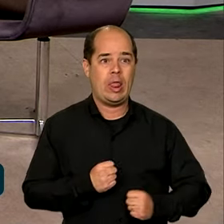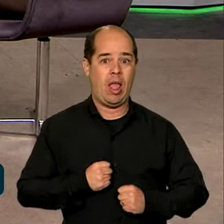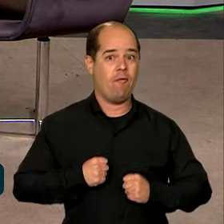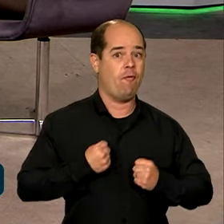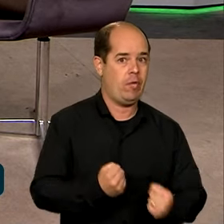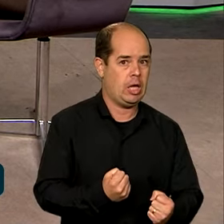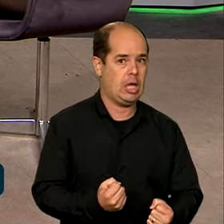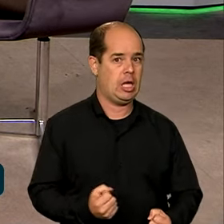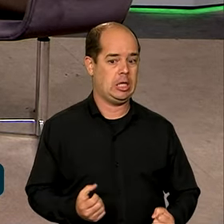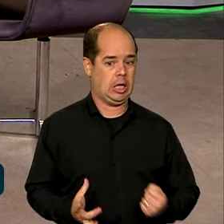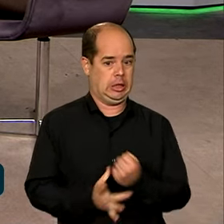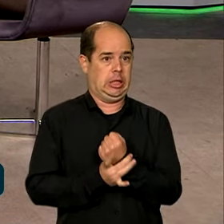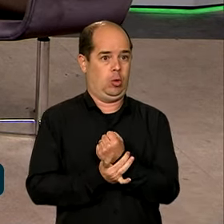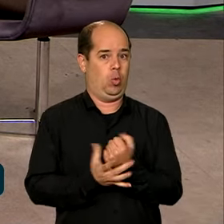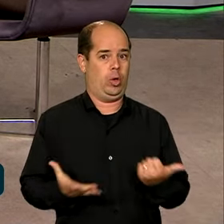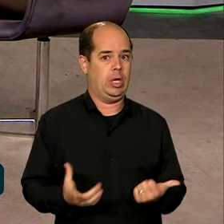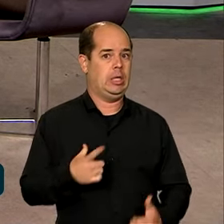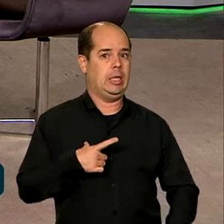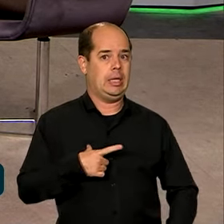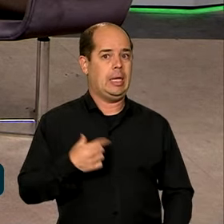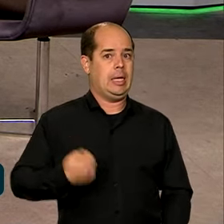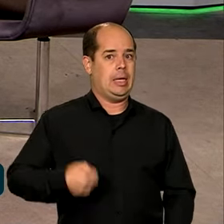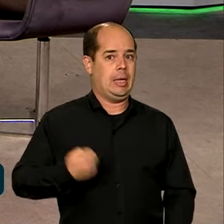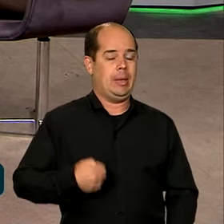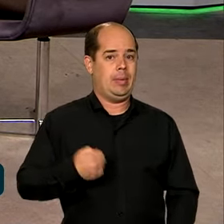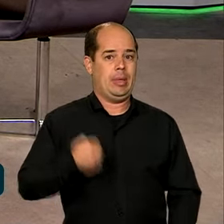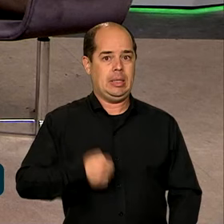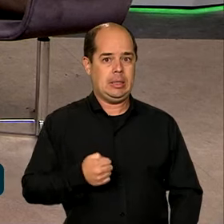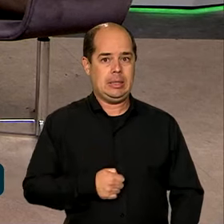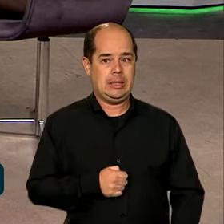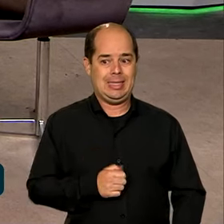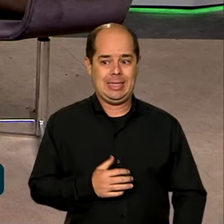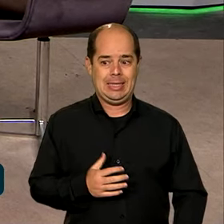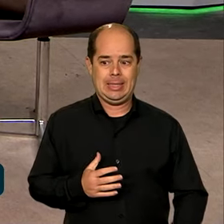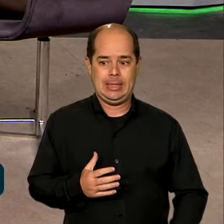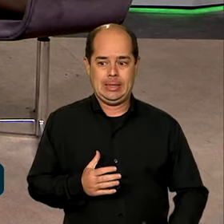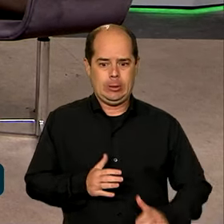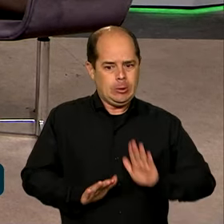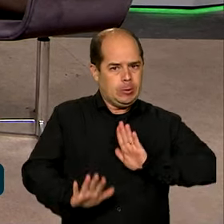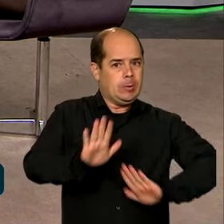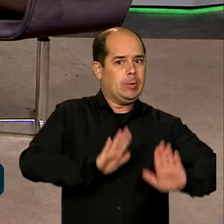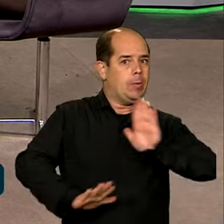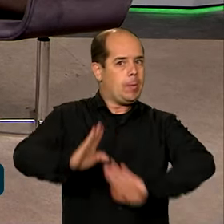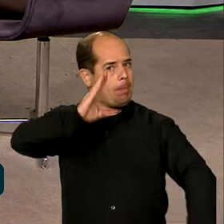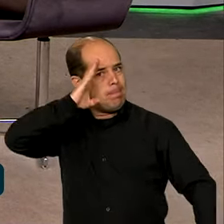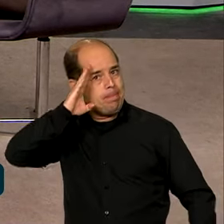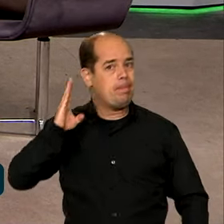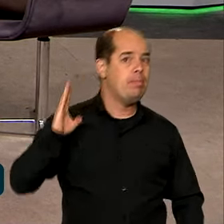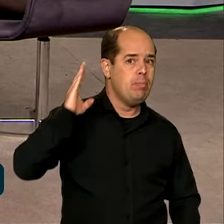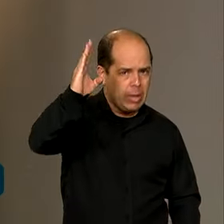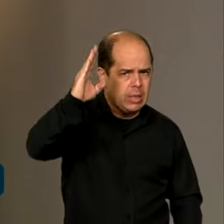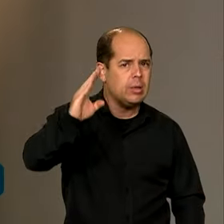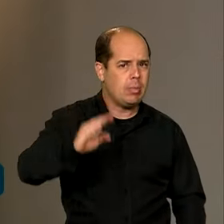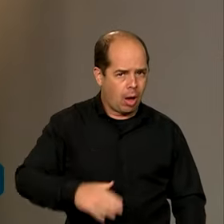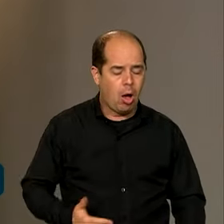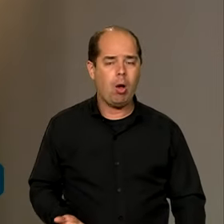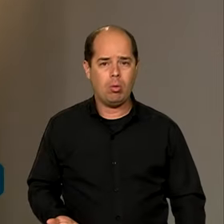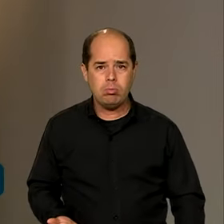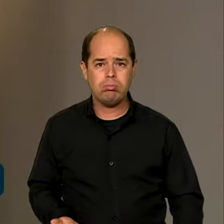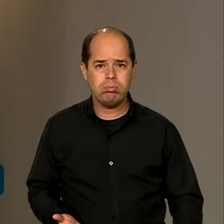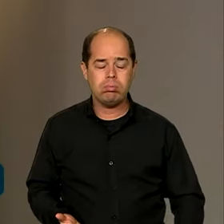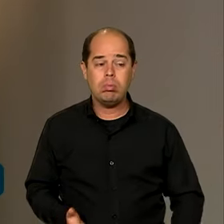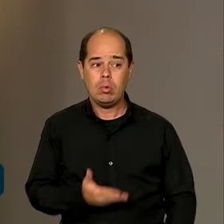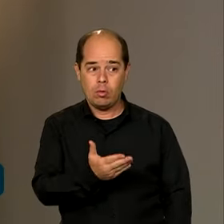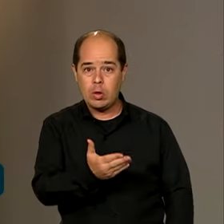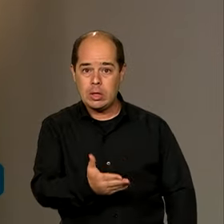muito elevado, né? Em relação à segurança de uma rede privada, né? Essa expertise